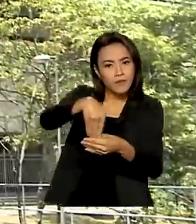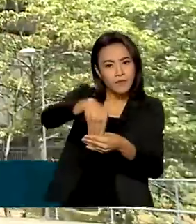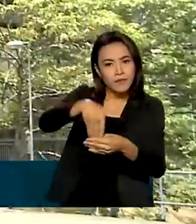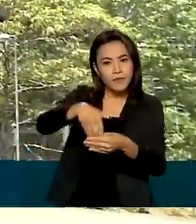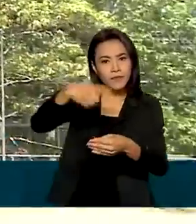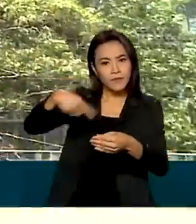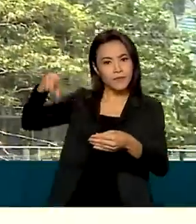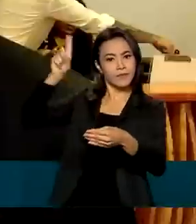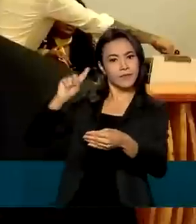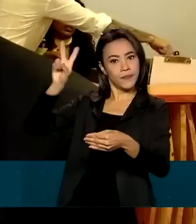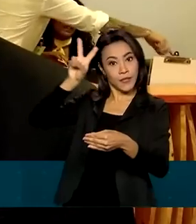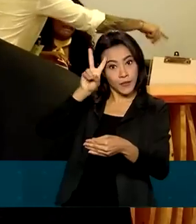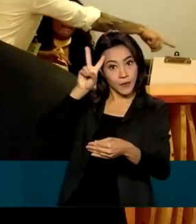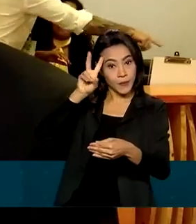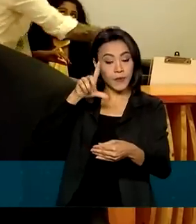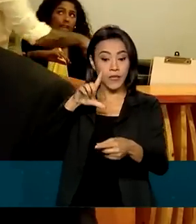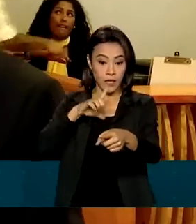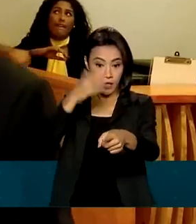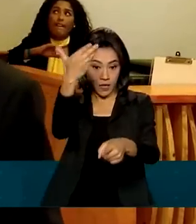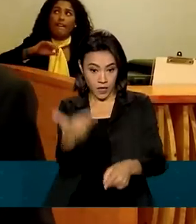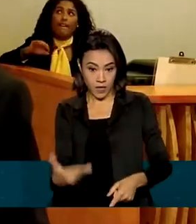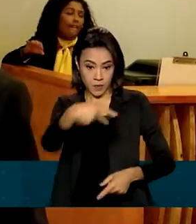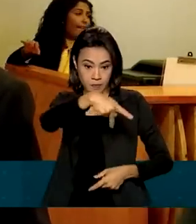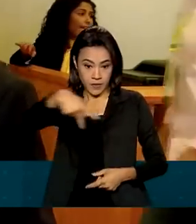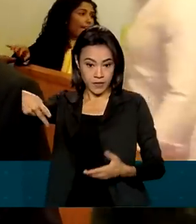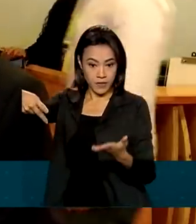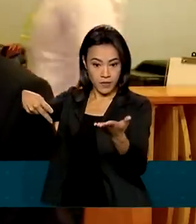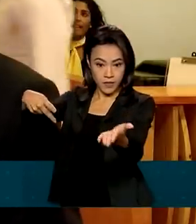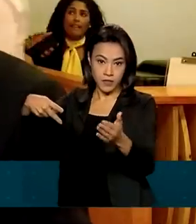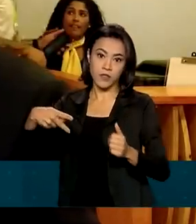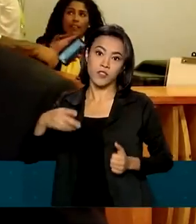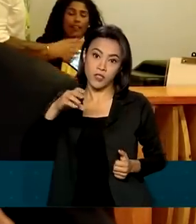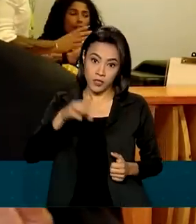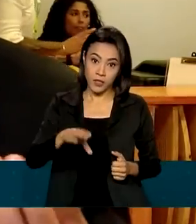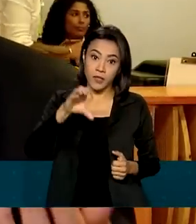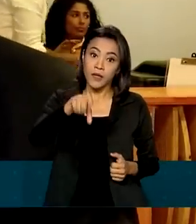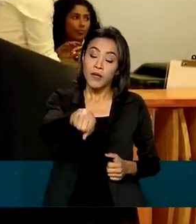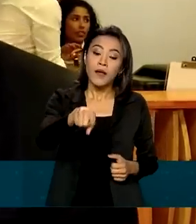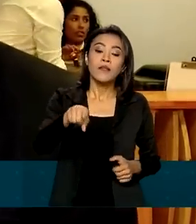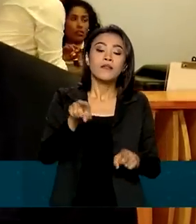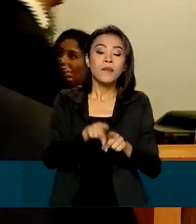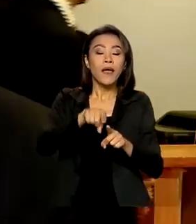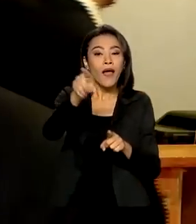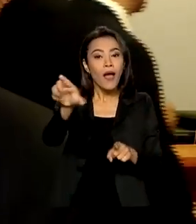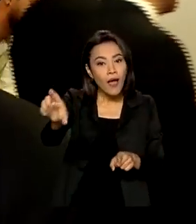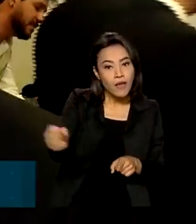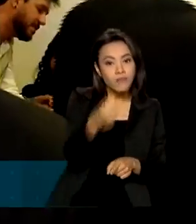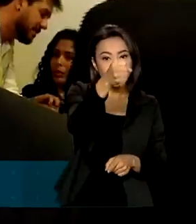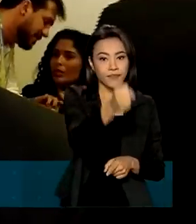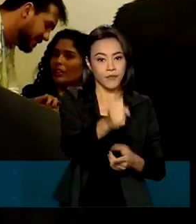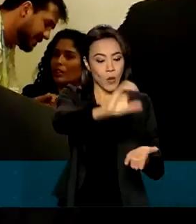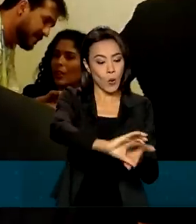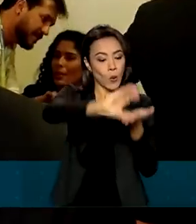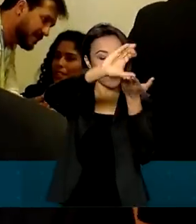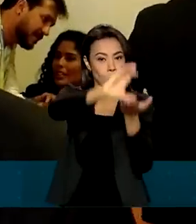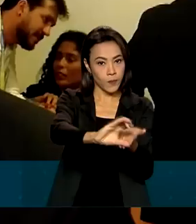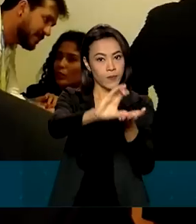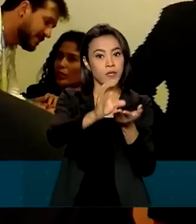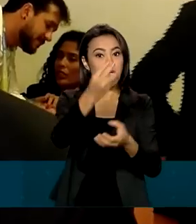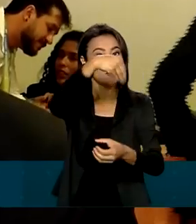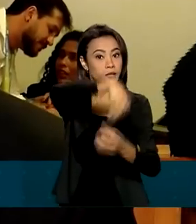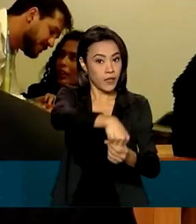nesta segunda-feira. Além de presidente, Paes de Andrade também foi nomeado Conselheiro de Administração da Petrobras